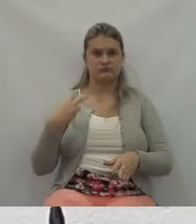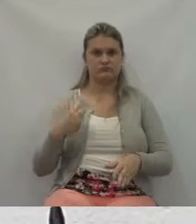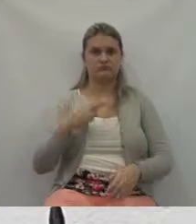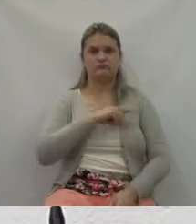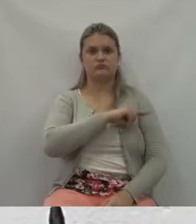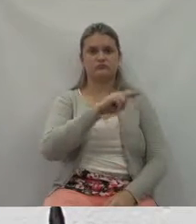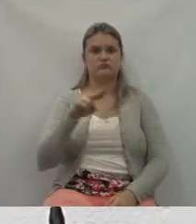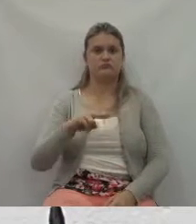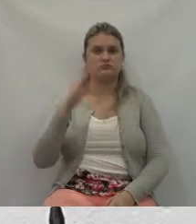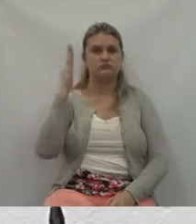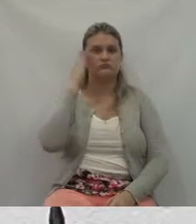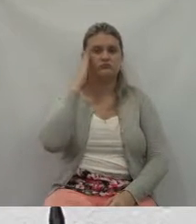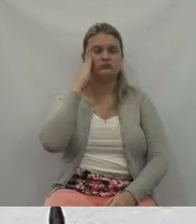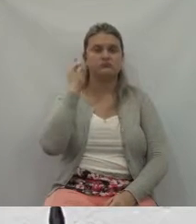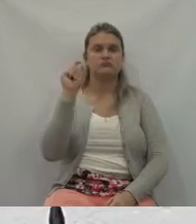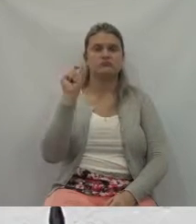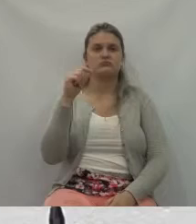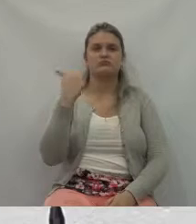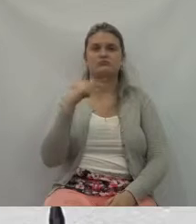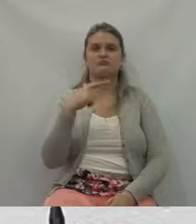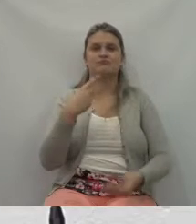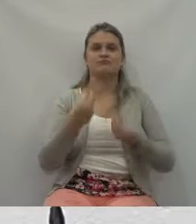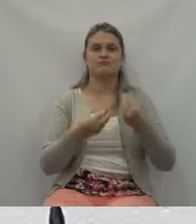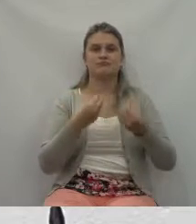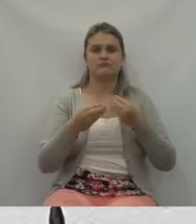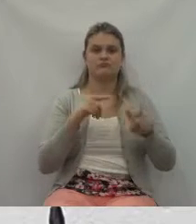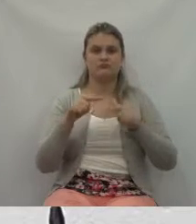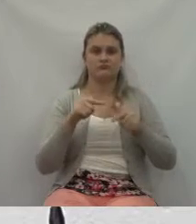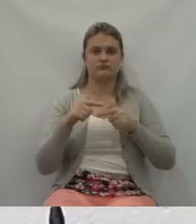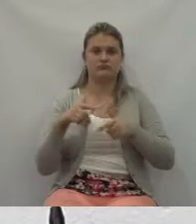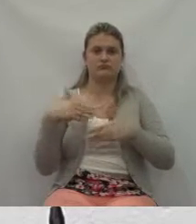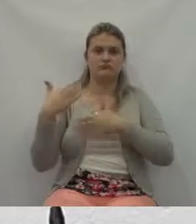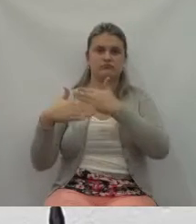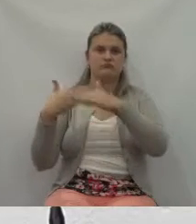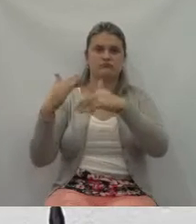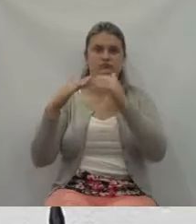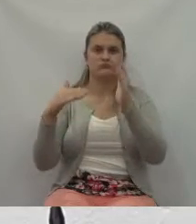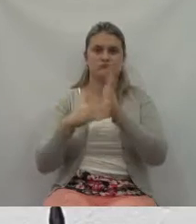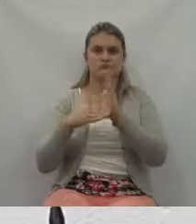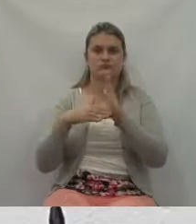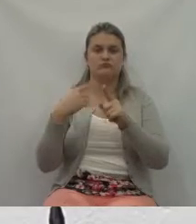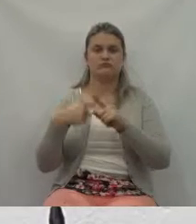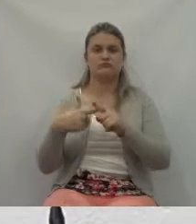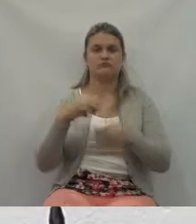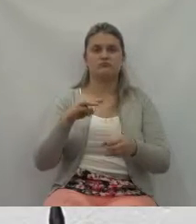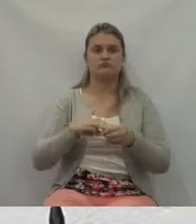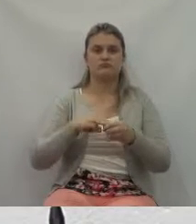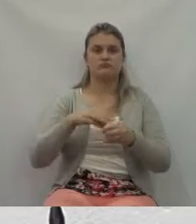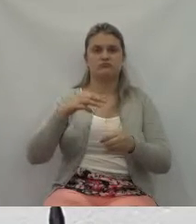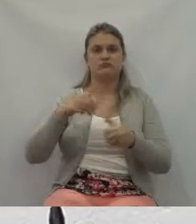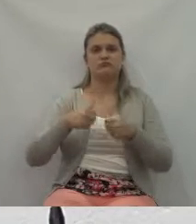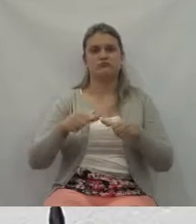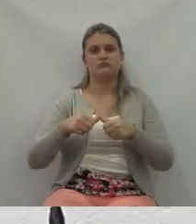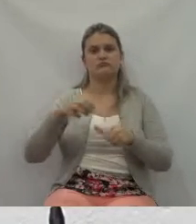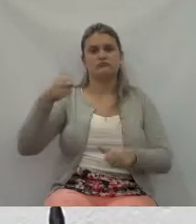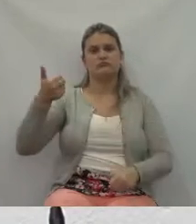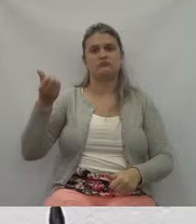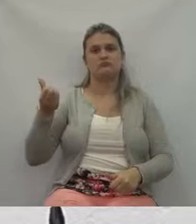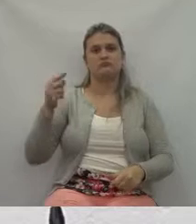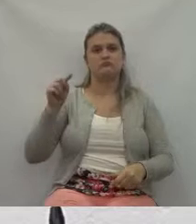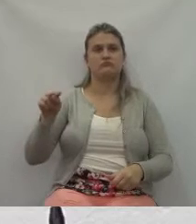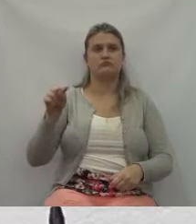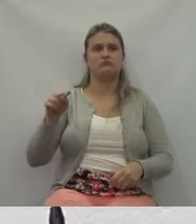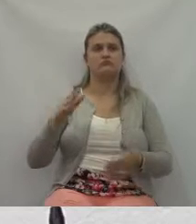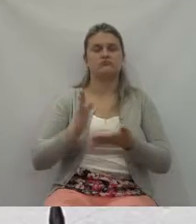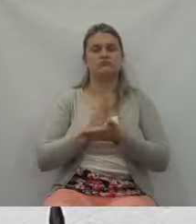não temos como dar conta do processo como um Os municípios ficam com 16 pontos, alguma coisa, quase 17%